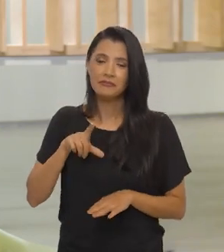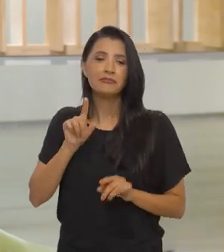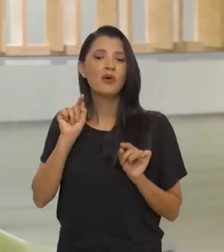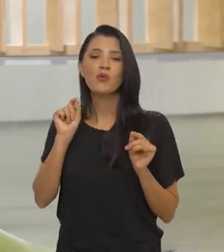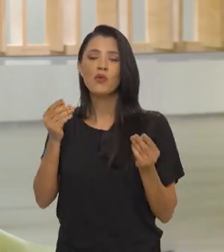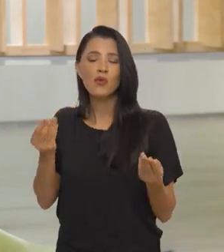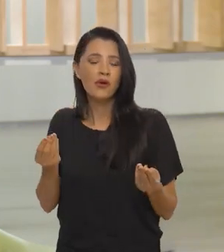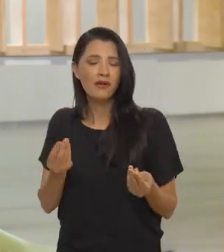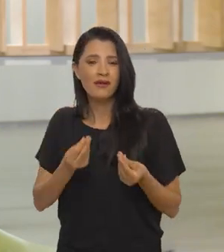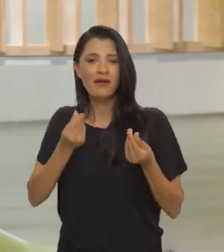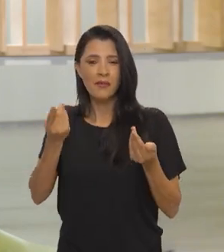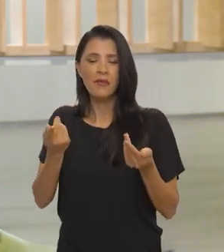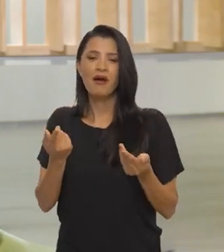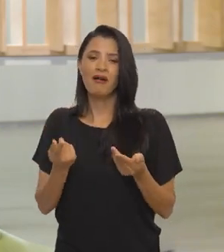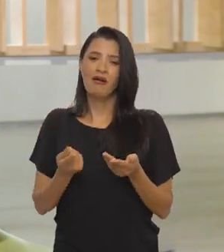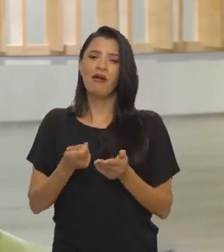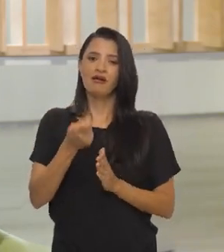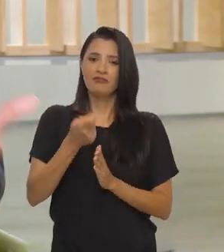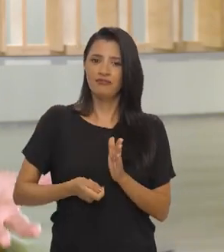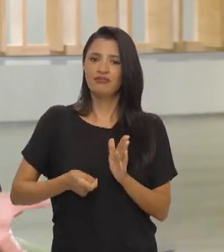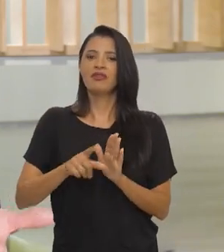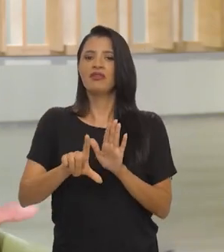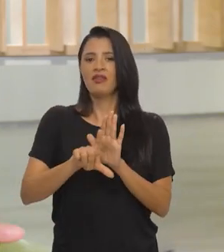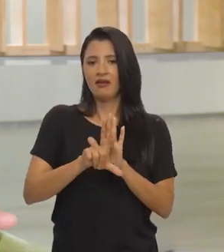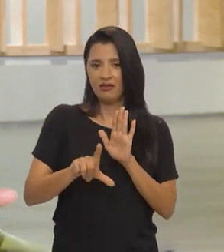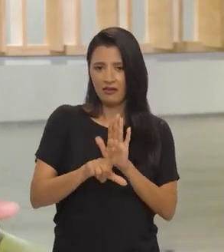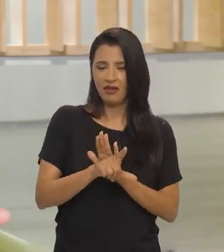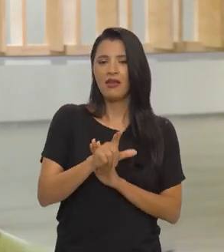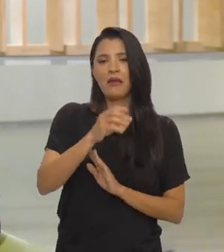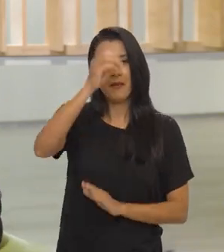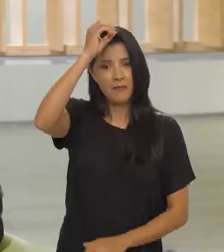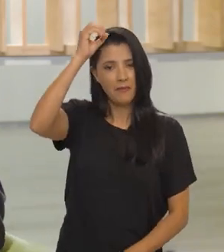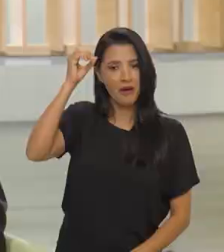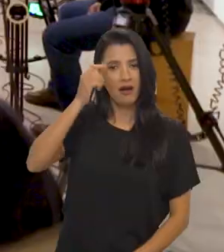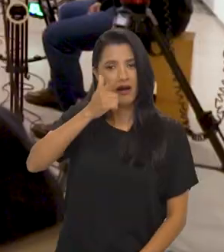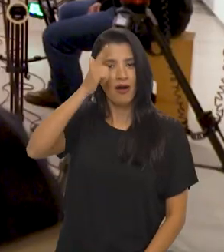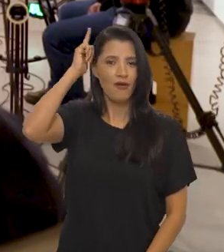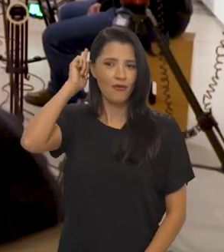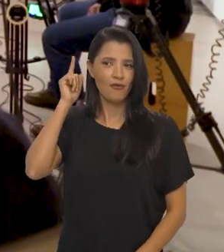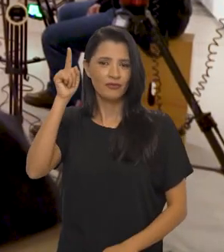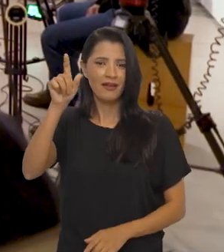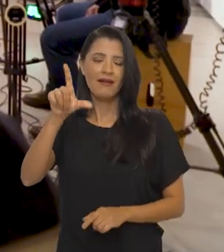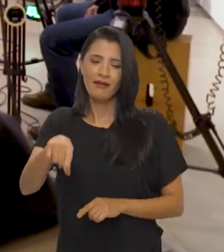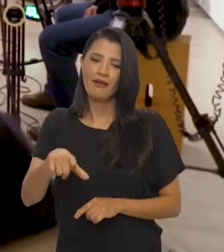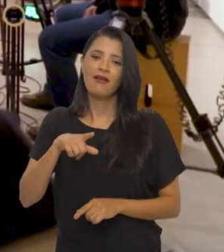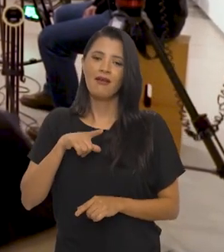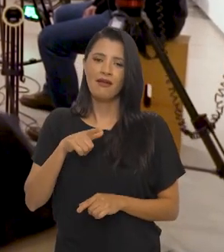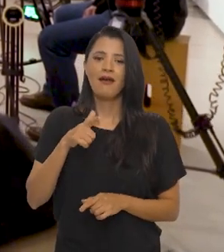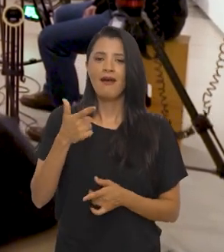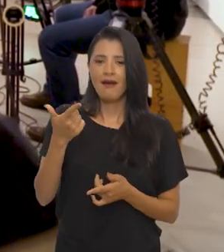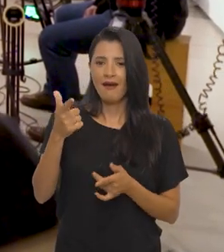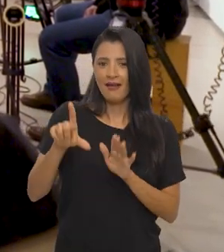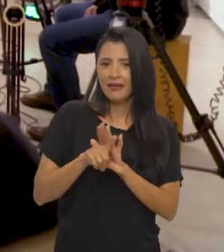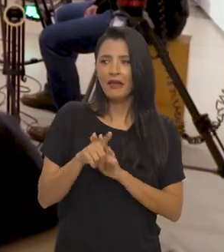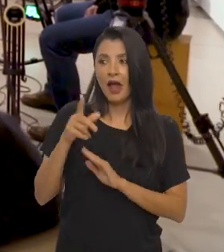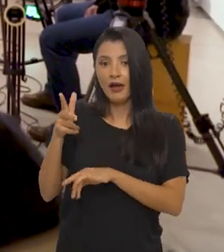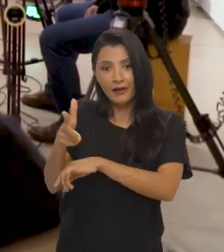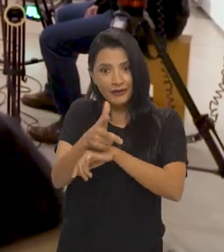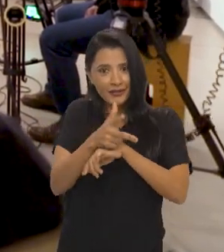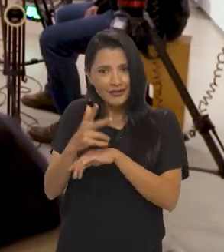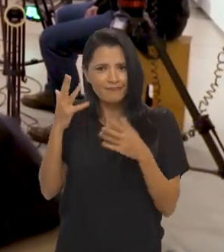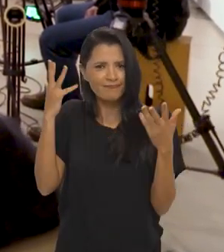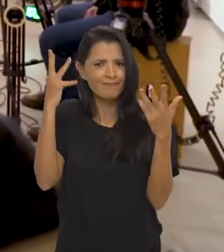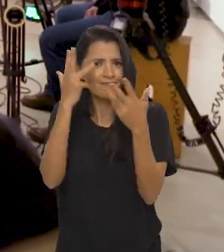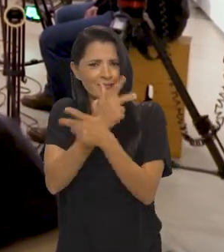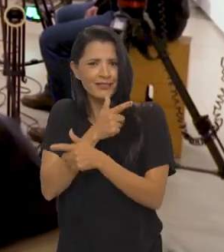para a regulamentação da lei Paulo Gustavo, que é a lei... Nós transmitimos, foi belíssimo